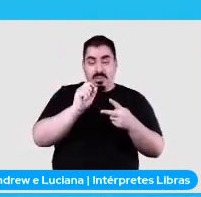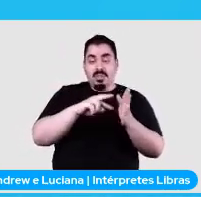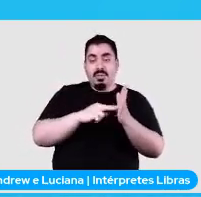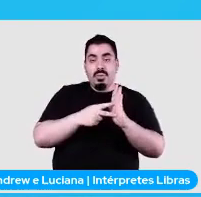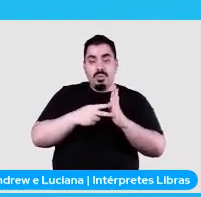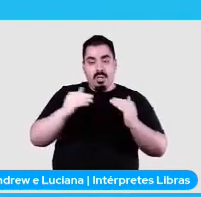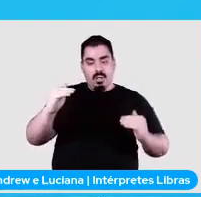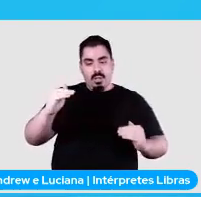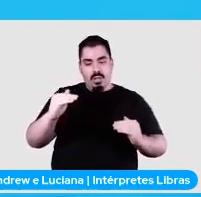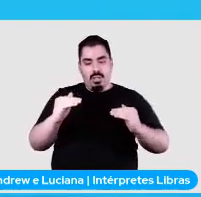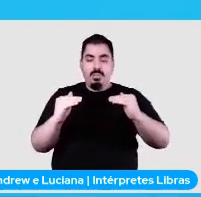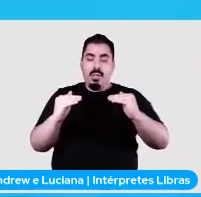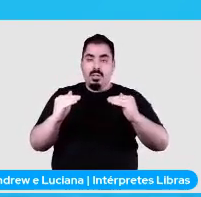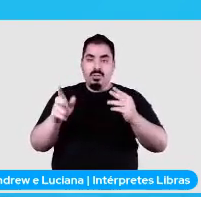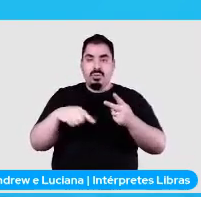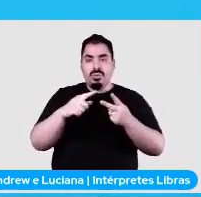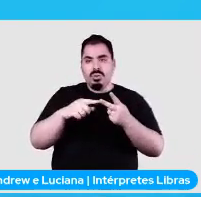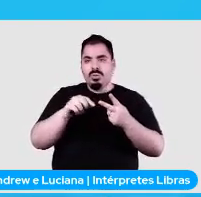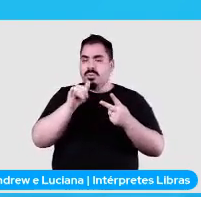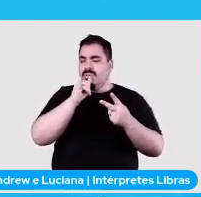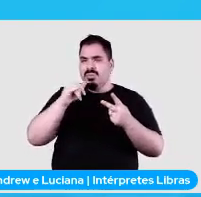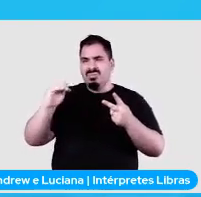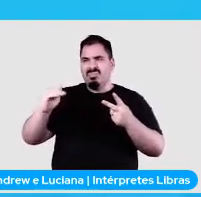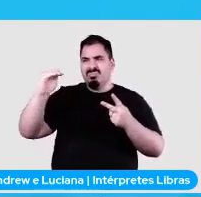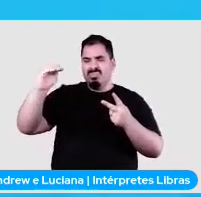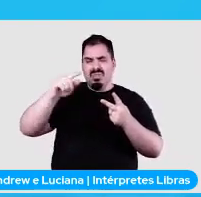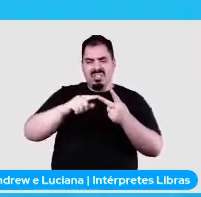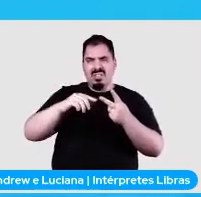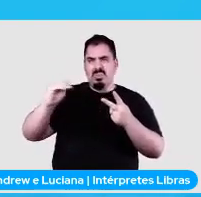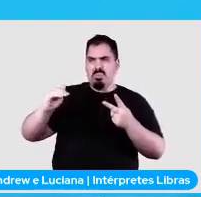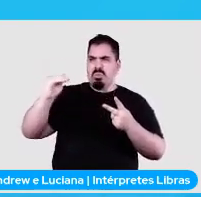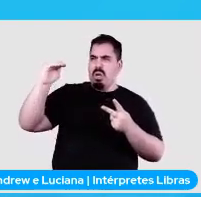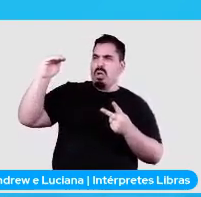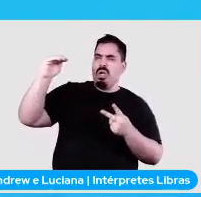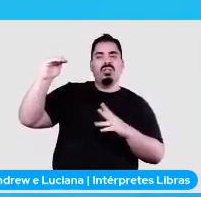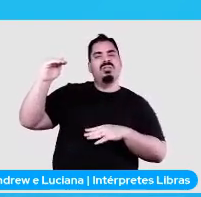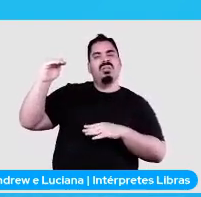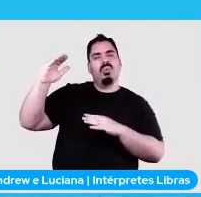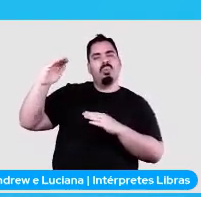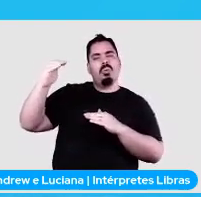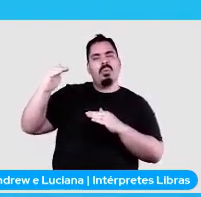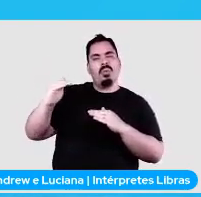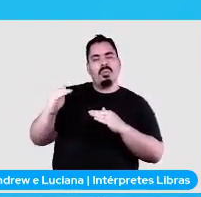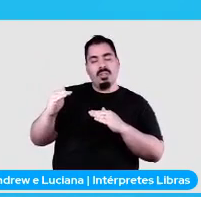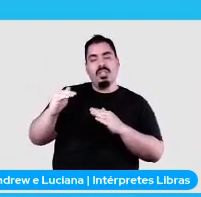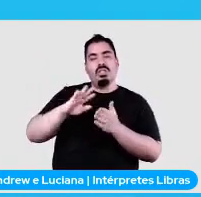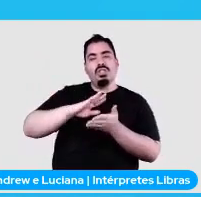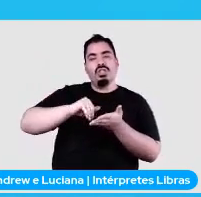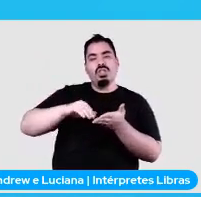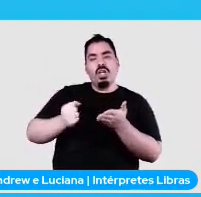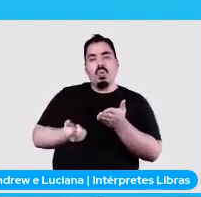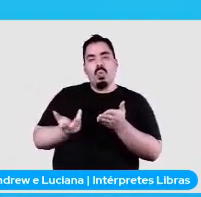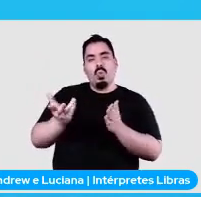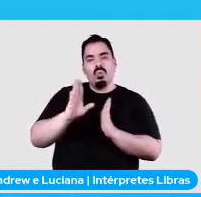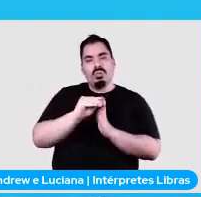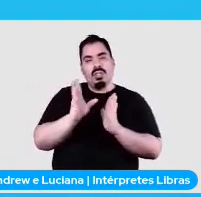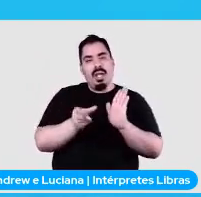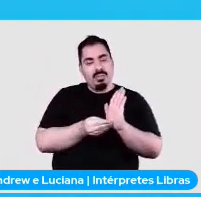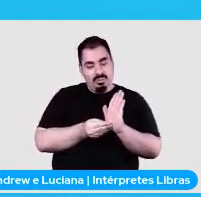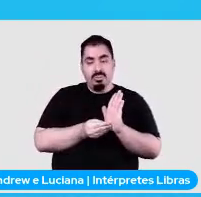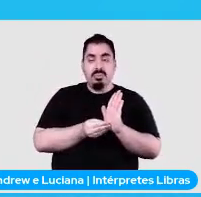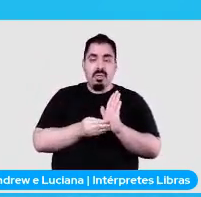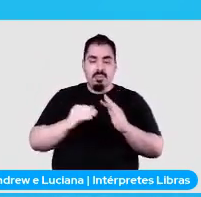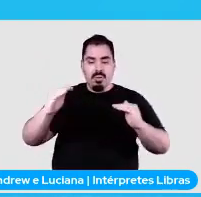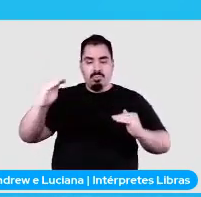acesso a dados. E aí, se livrar de dados dá uma dor no coração, né? Enfim. E aí, só uma